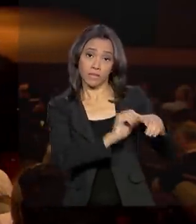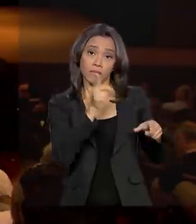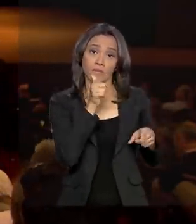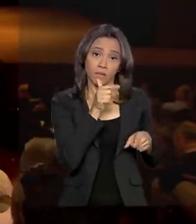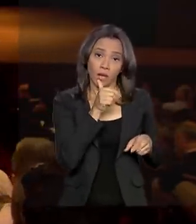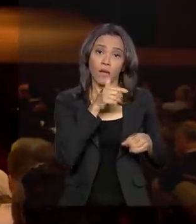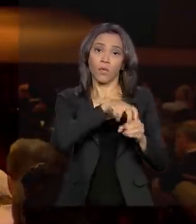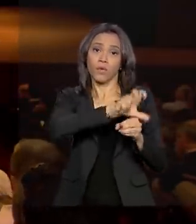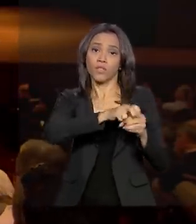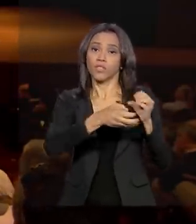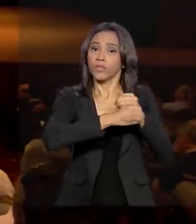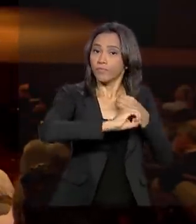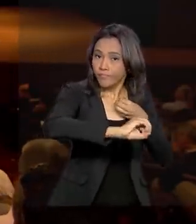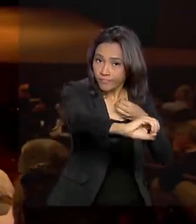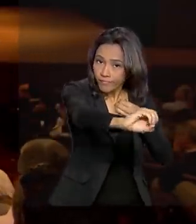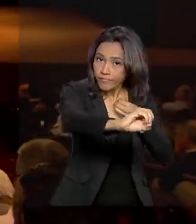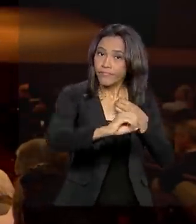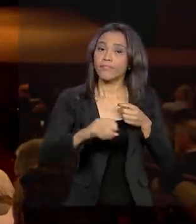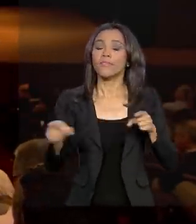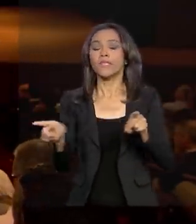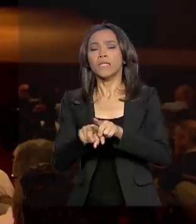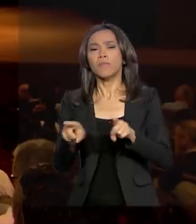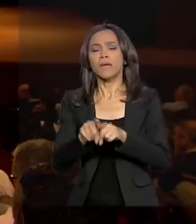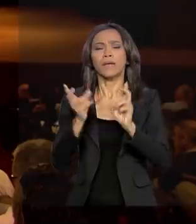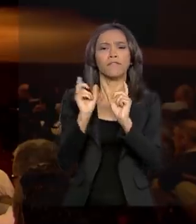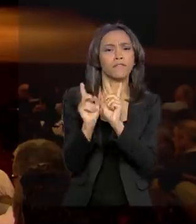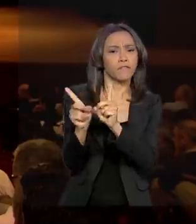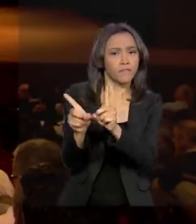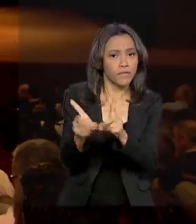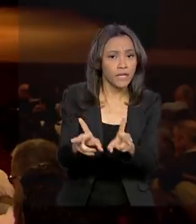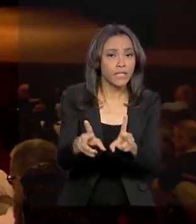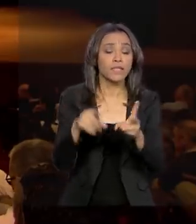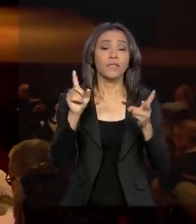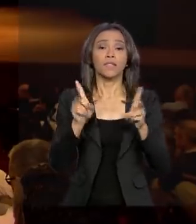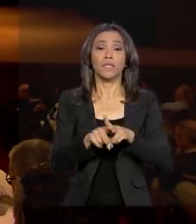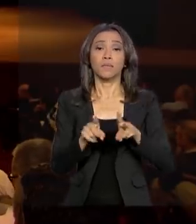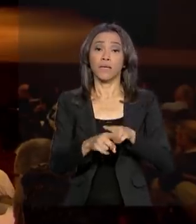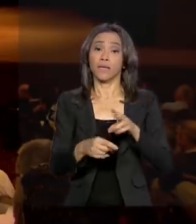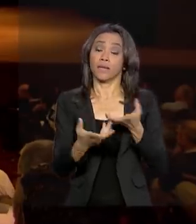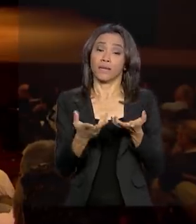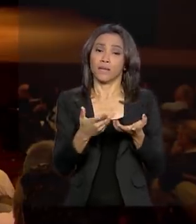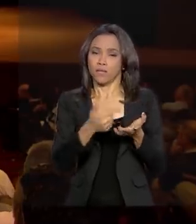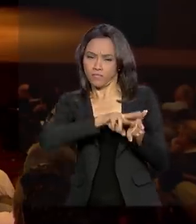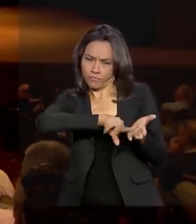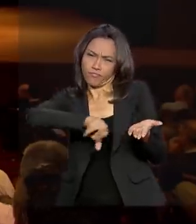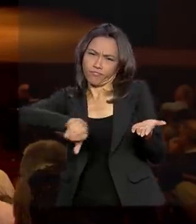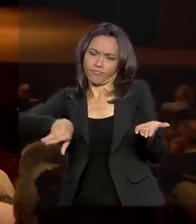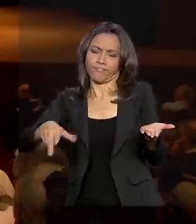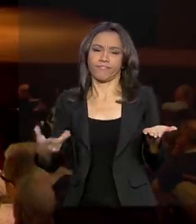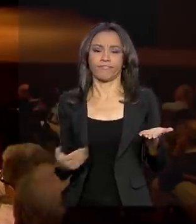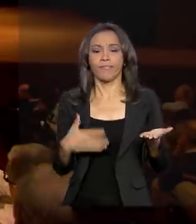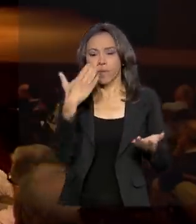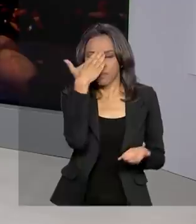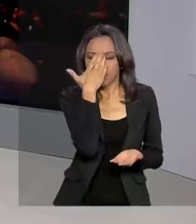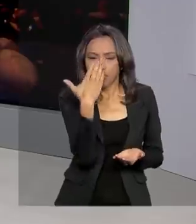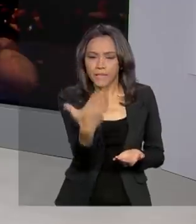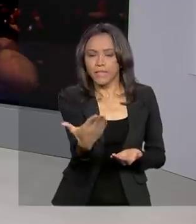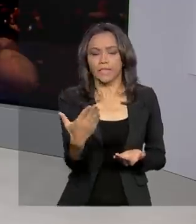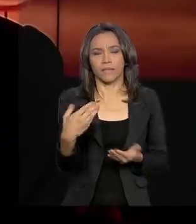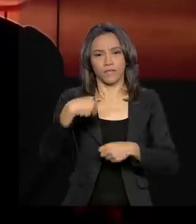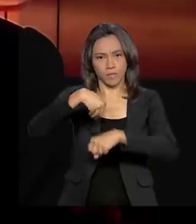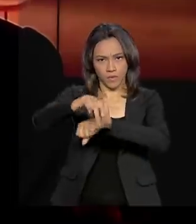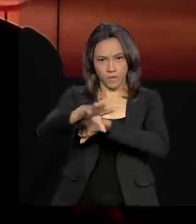estruturação de concessões e privatizações dessas empresas. Voltamos com você, Renata. Obrigada, Cláudia, pelas suas informações.